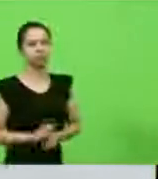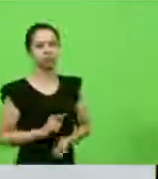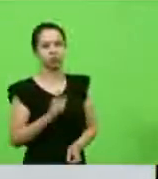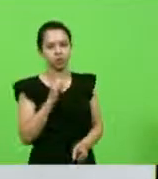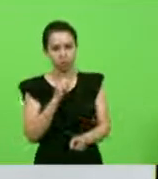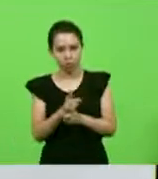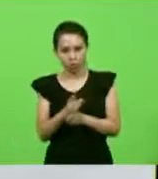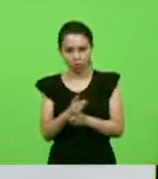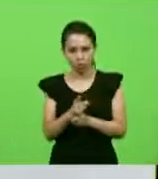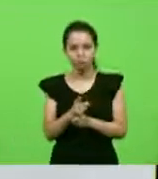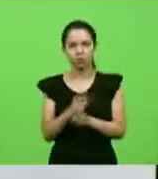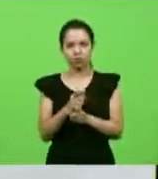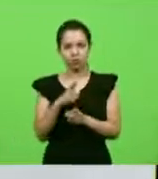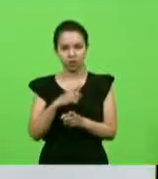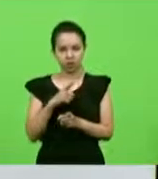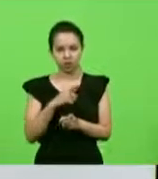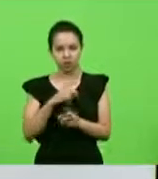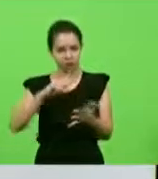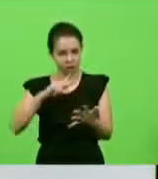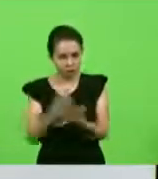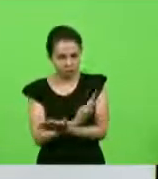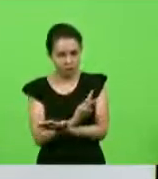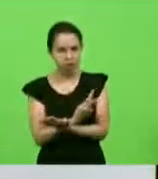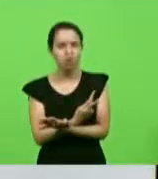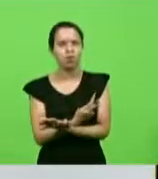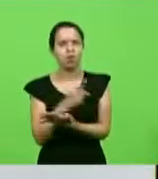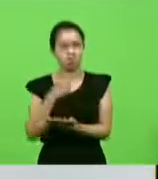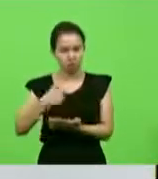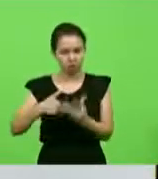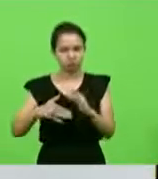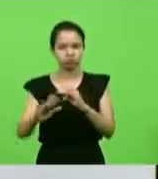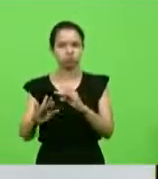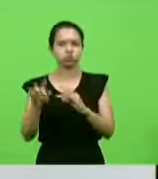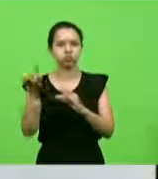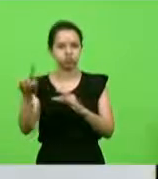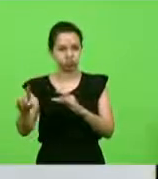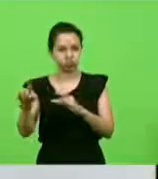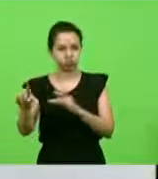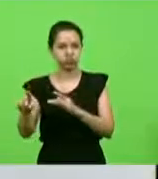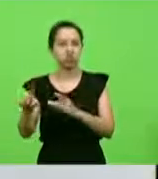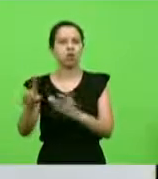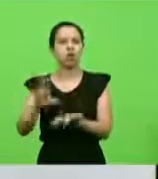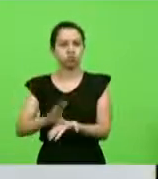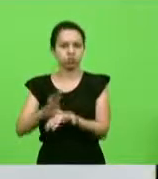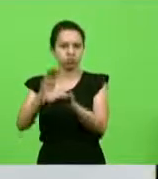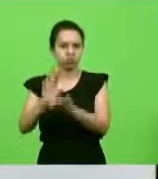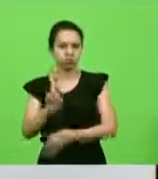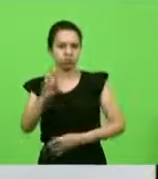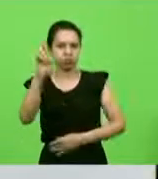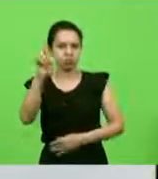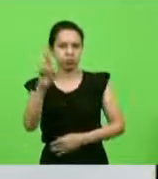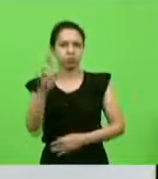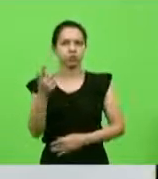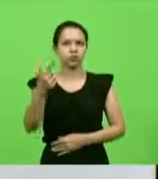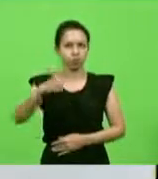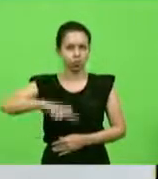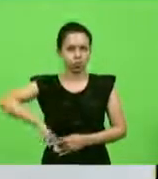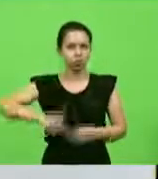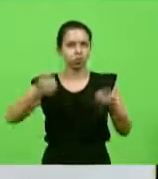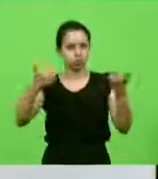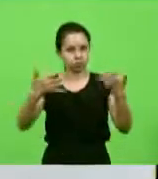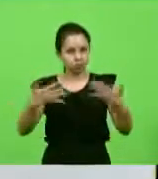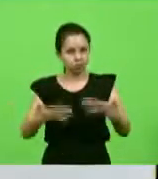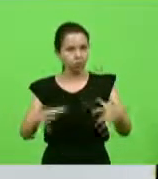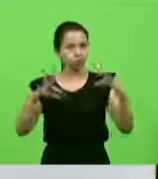erroneamente, estaremos fazendo encaminhamento para os conselhos responsáveis. Então, volto a dizer, todas